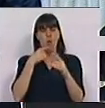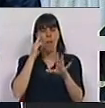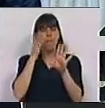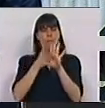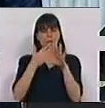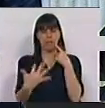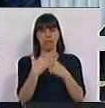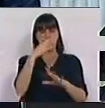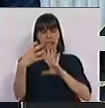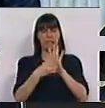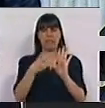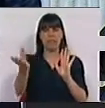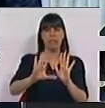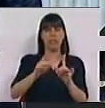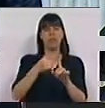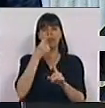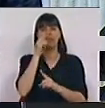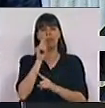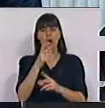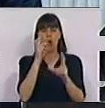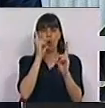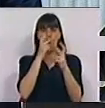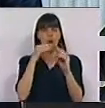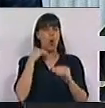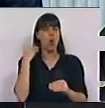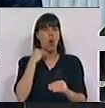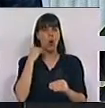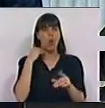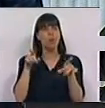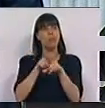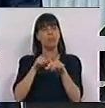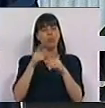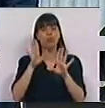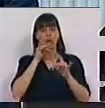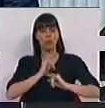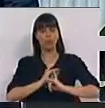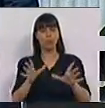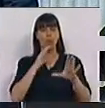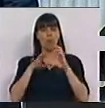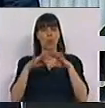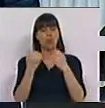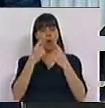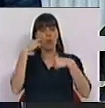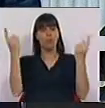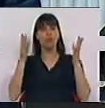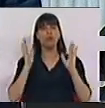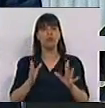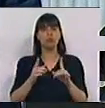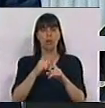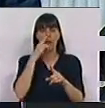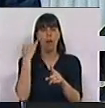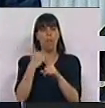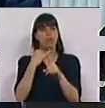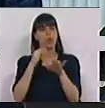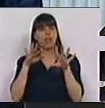psicológica, não só porque optar pelo horror pode constituir, como nas imagens já divulgadas na comunicação social, um bullying